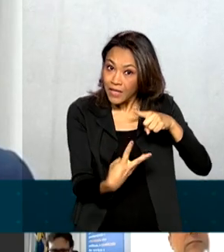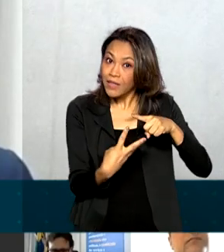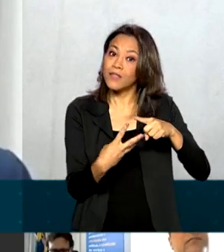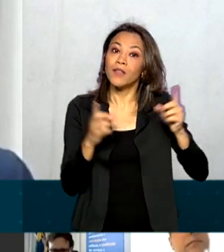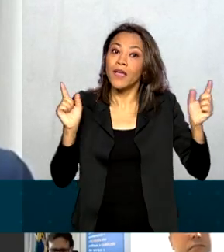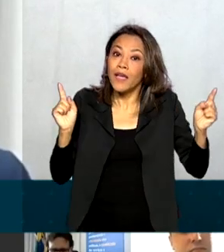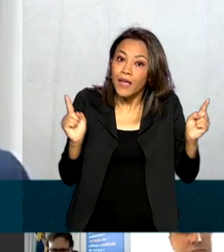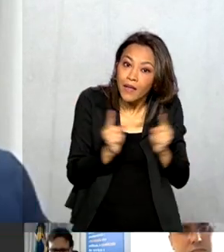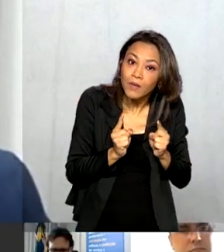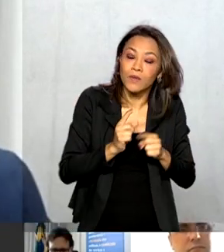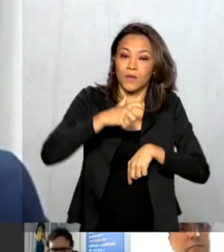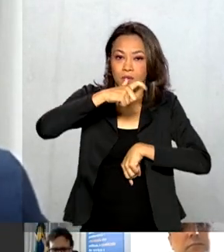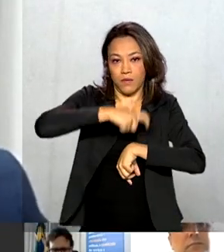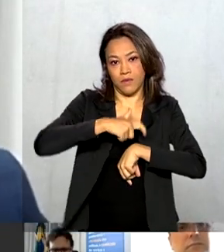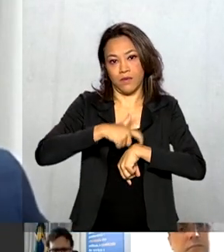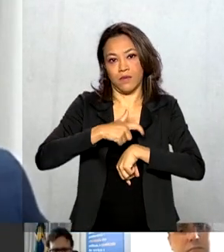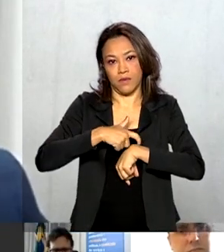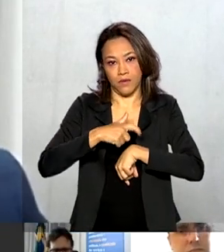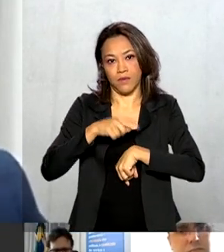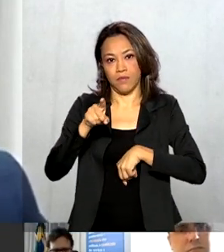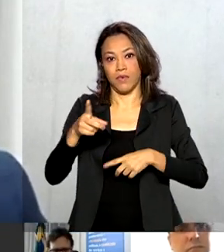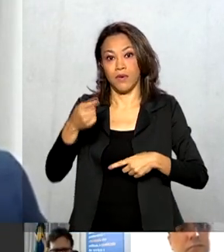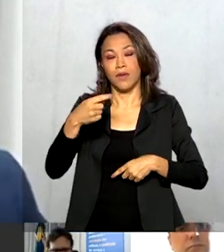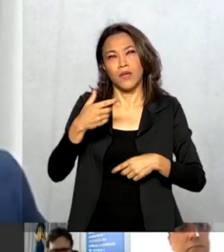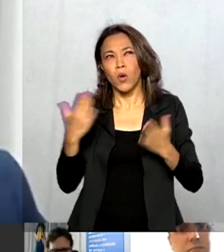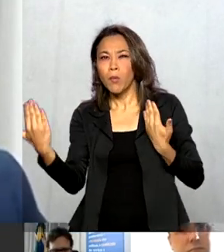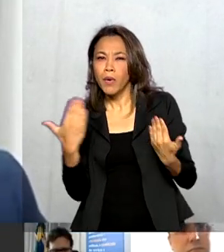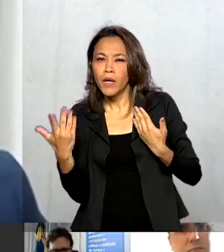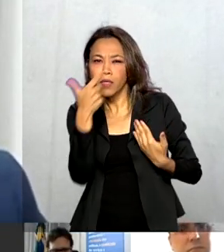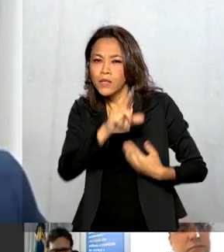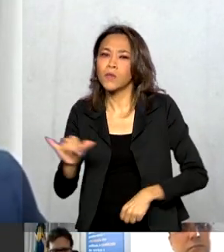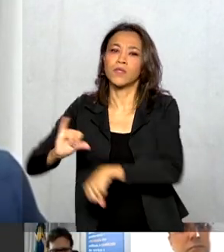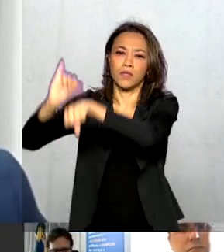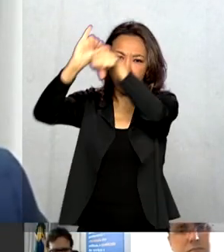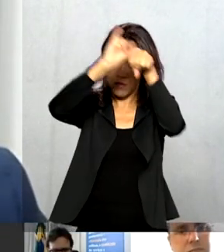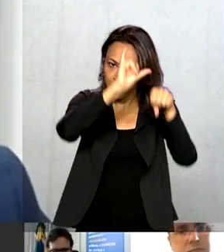tinha para a média das demais capitais e dos demais estados. Obrigado. Obrigado. Obrigado. Obrigado.